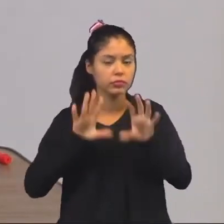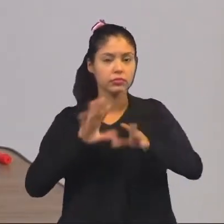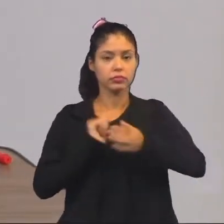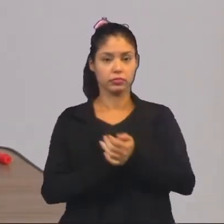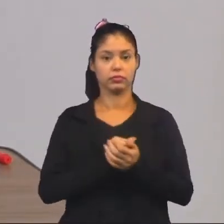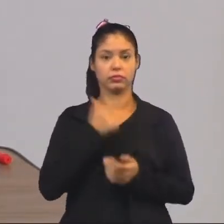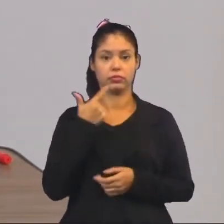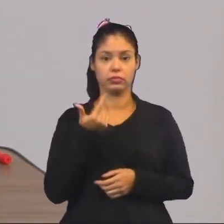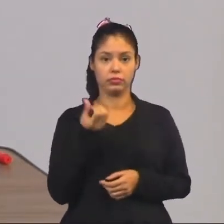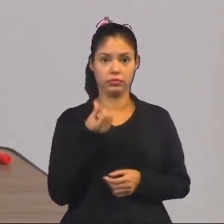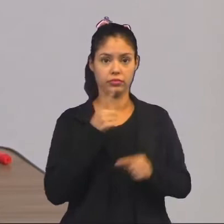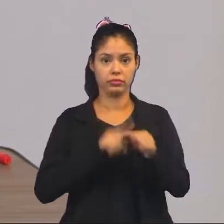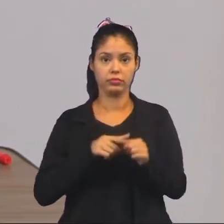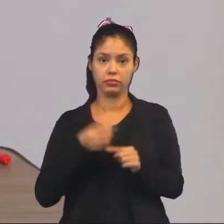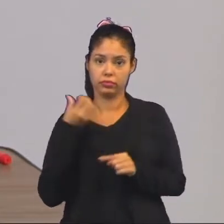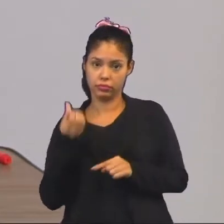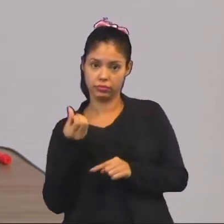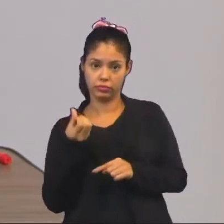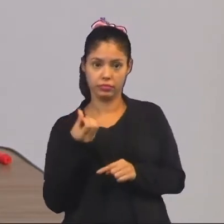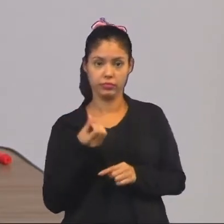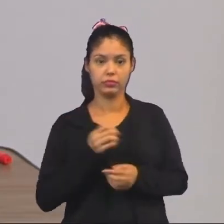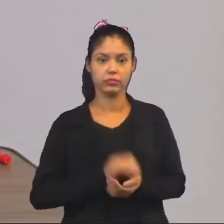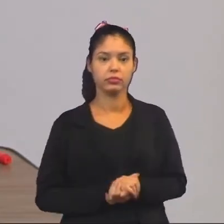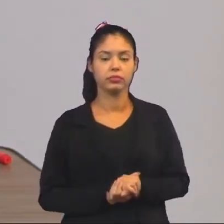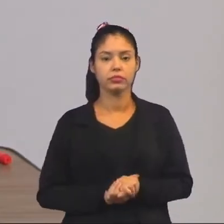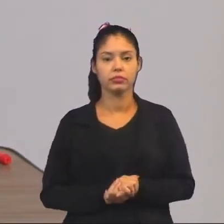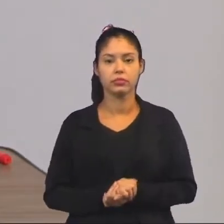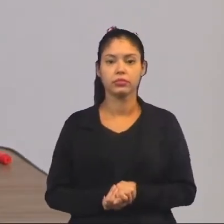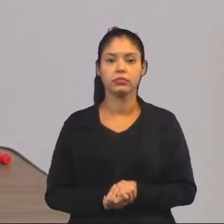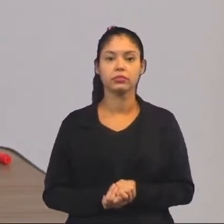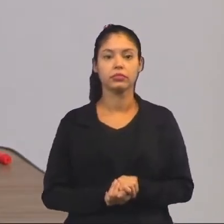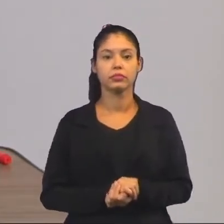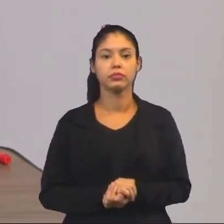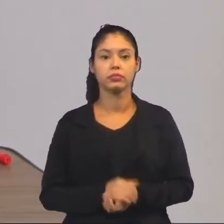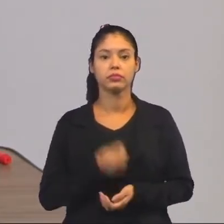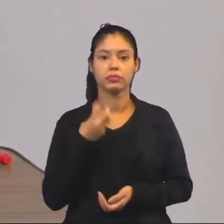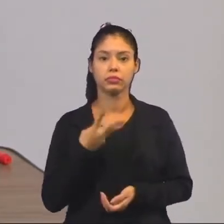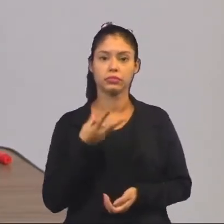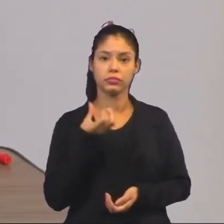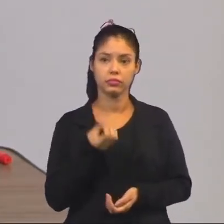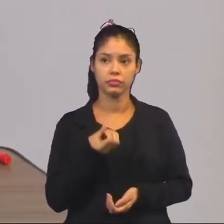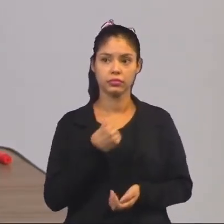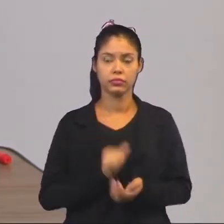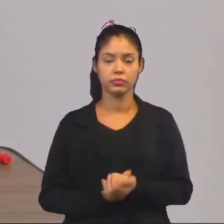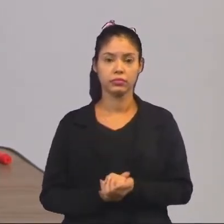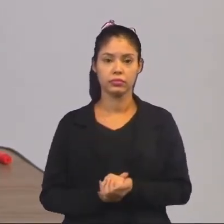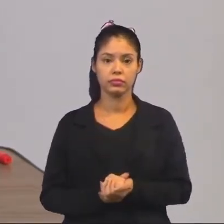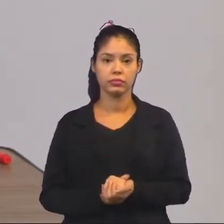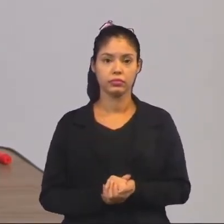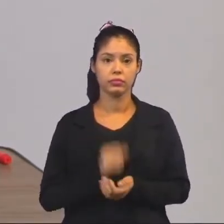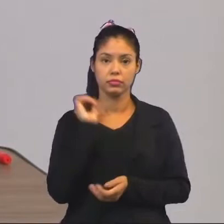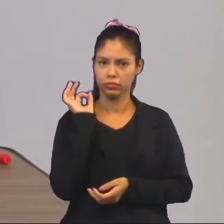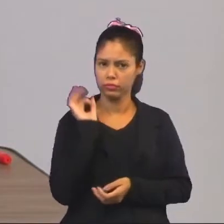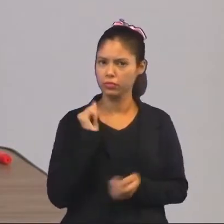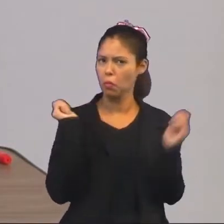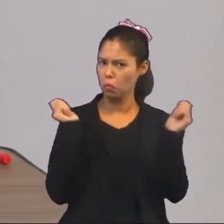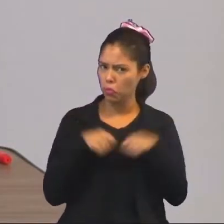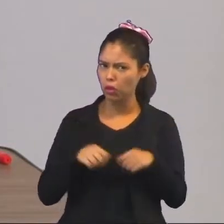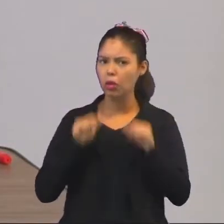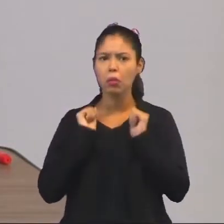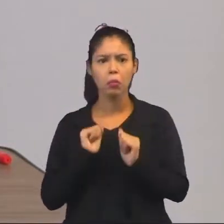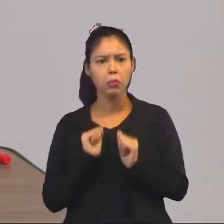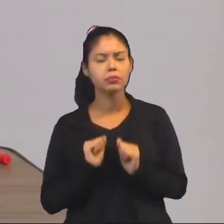Eu vou multiplicar 6 chances dessa, mais 6 chances dessas, eu vou ter 36 possibilidades